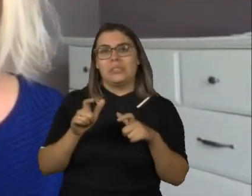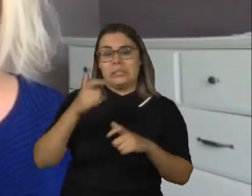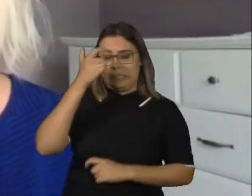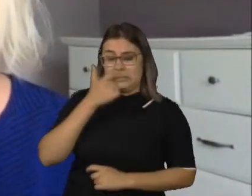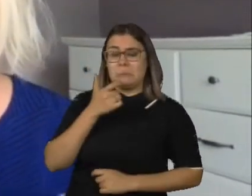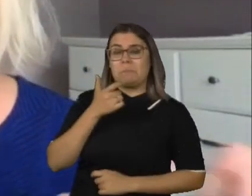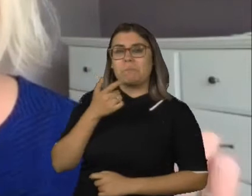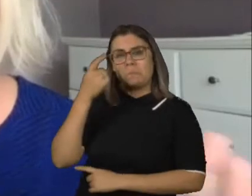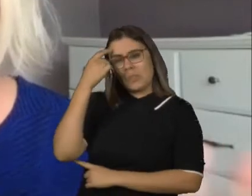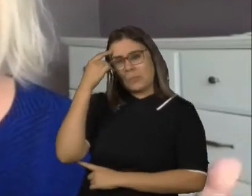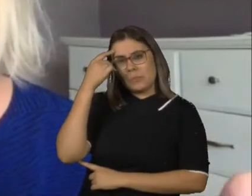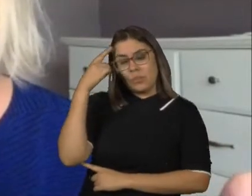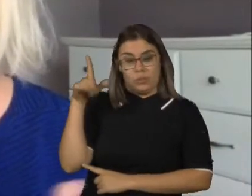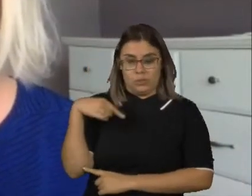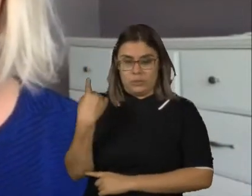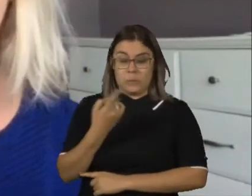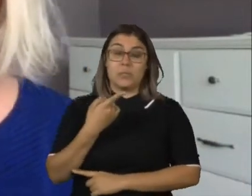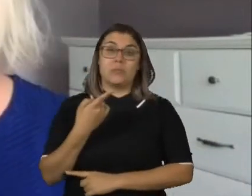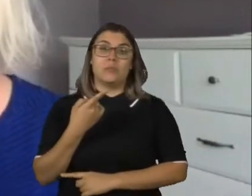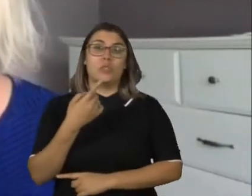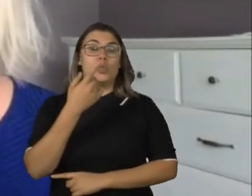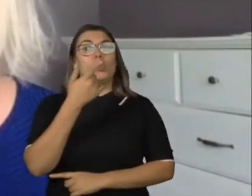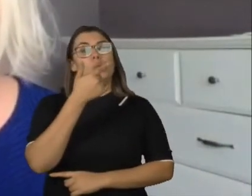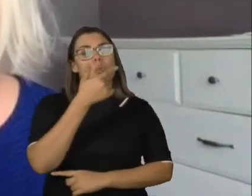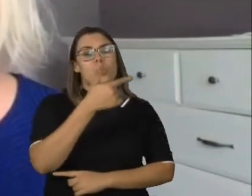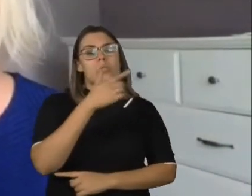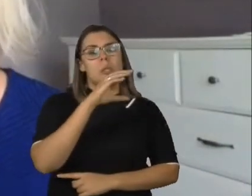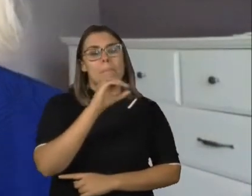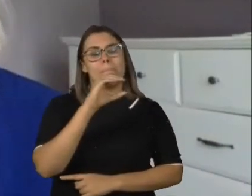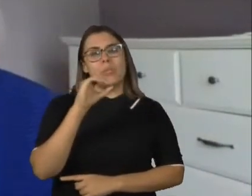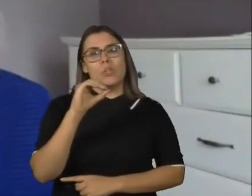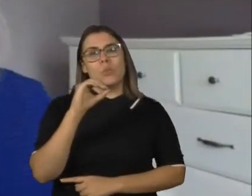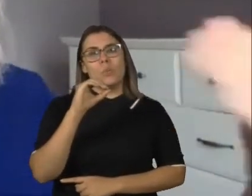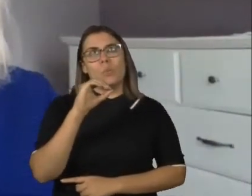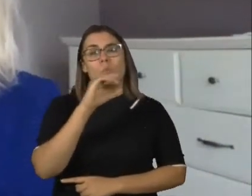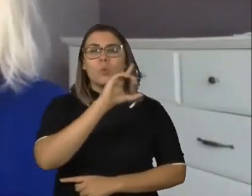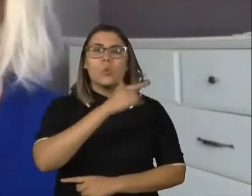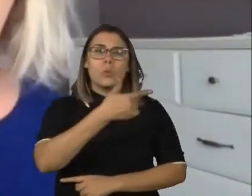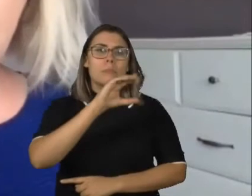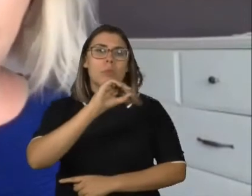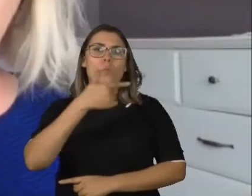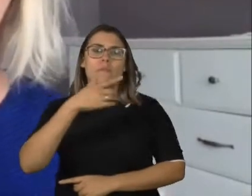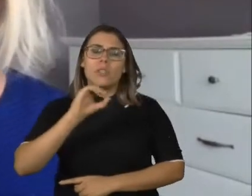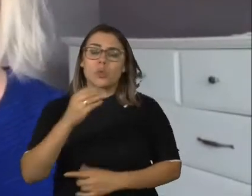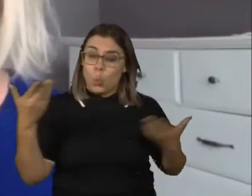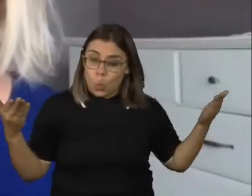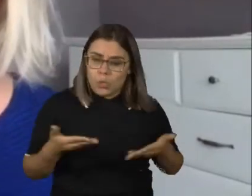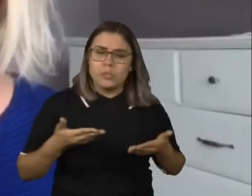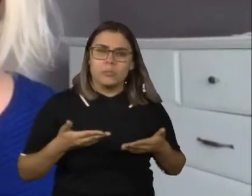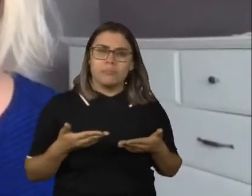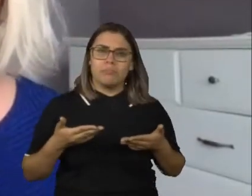paralelo. Então, nós estamos aqui, 2020, e vou perguntar para vocês. Hoje,